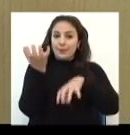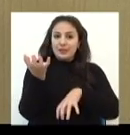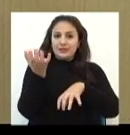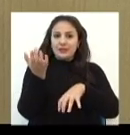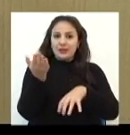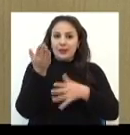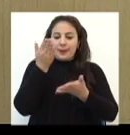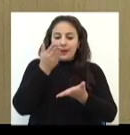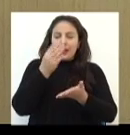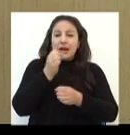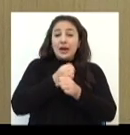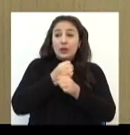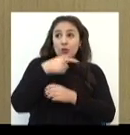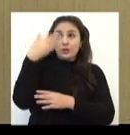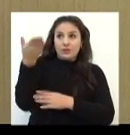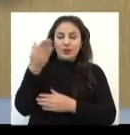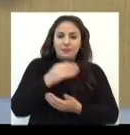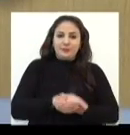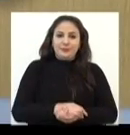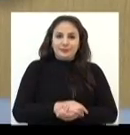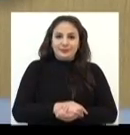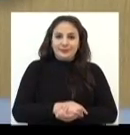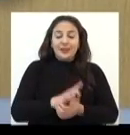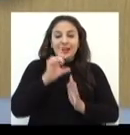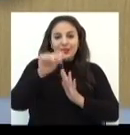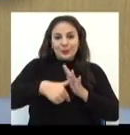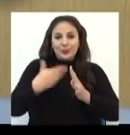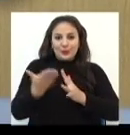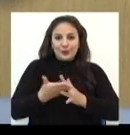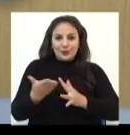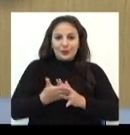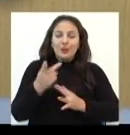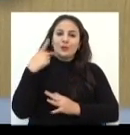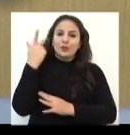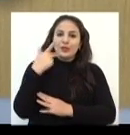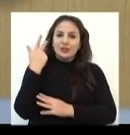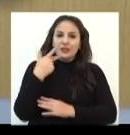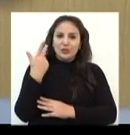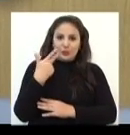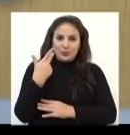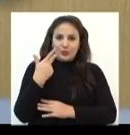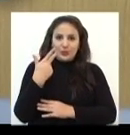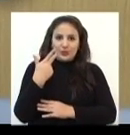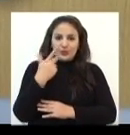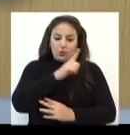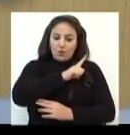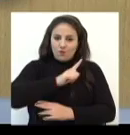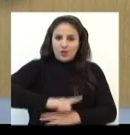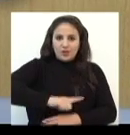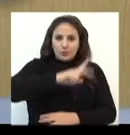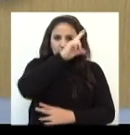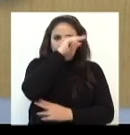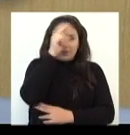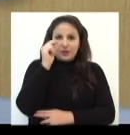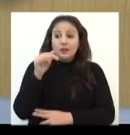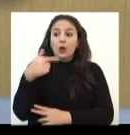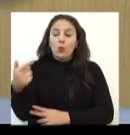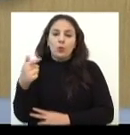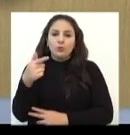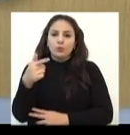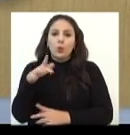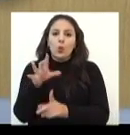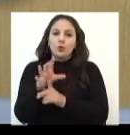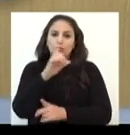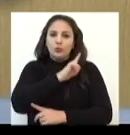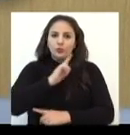Brasília na metade do ano que vem. E no próximo bloco, os vereadores da base e da oposição falam